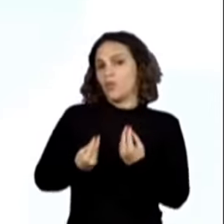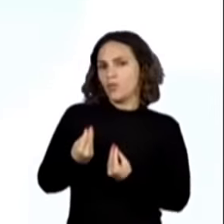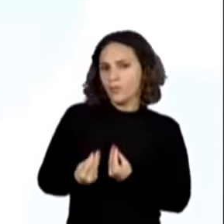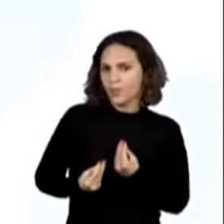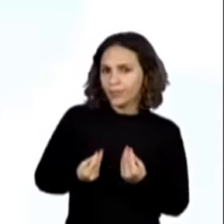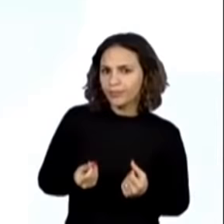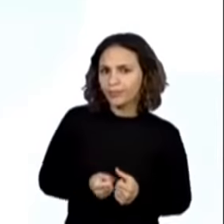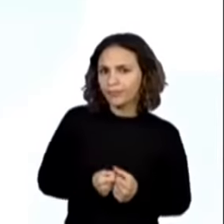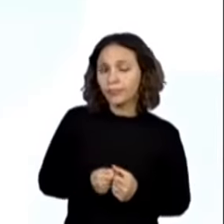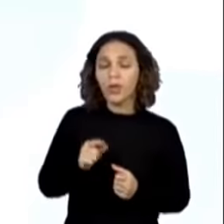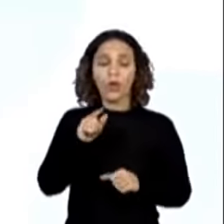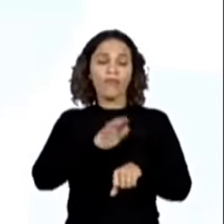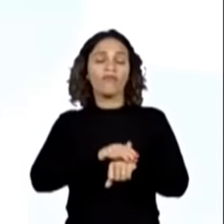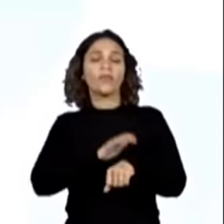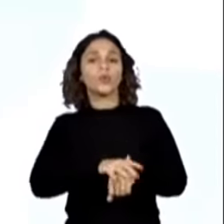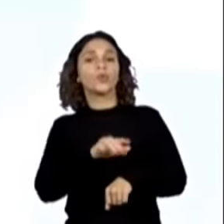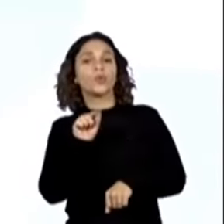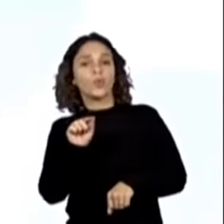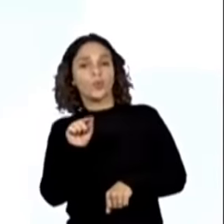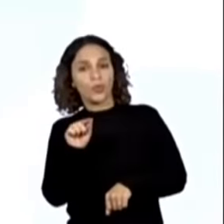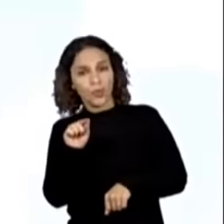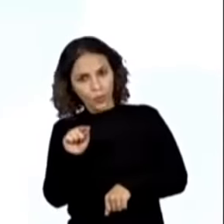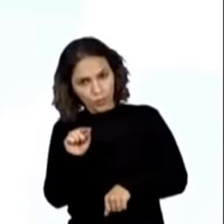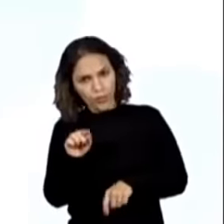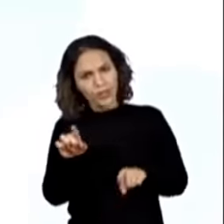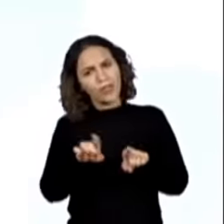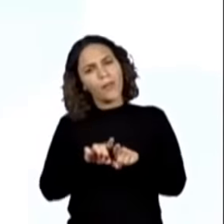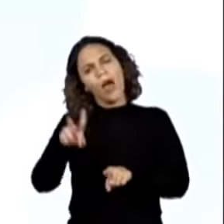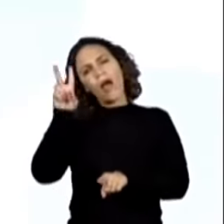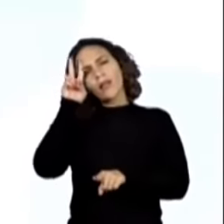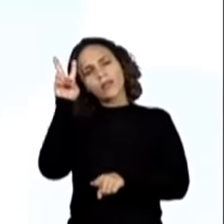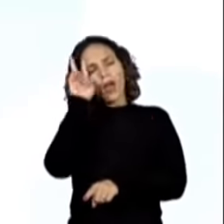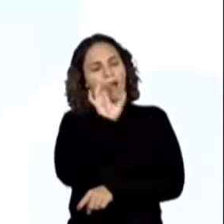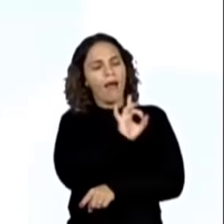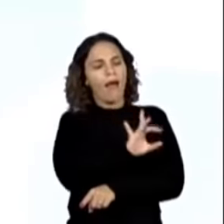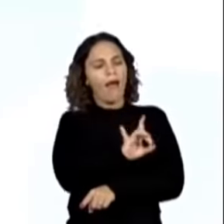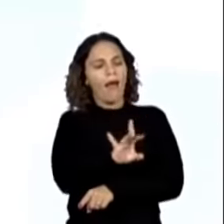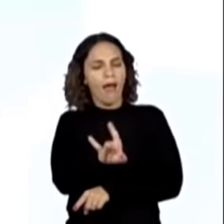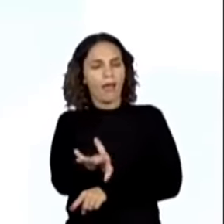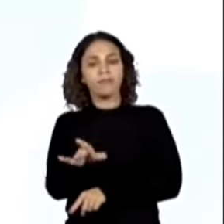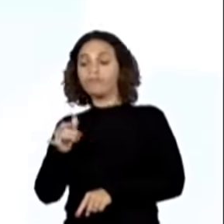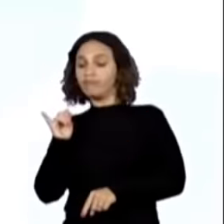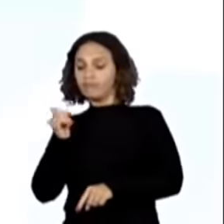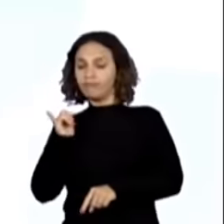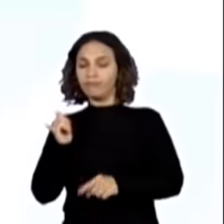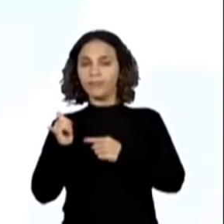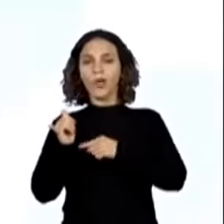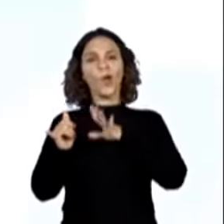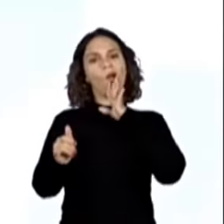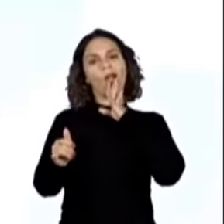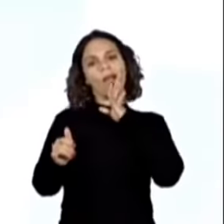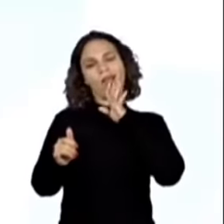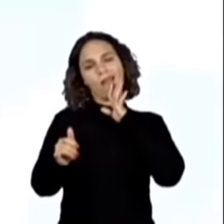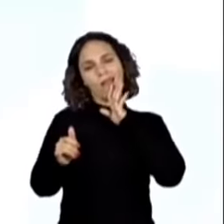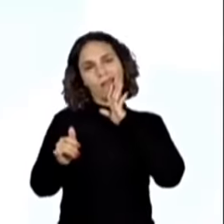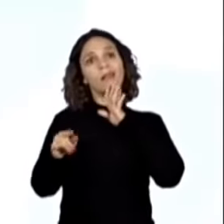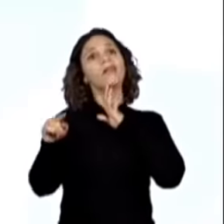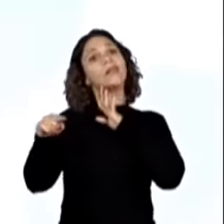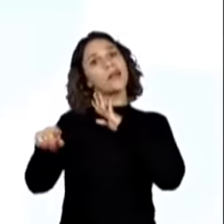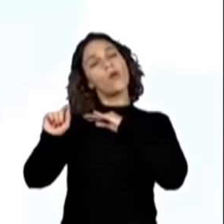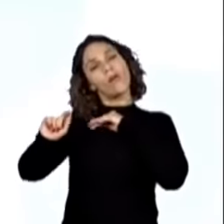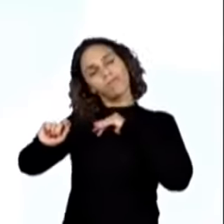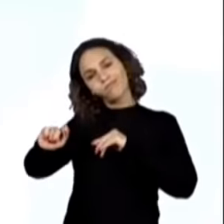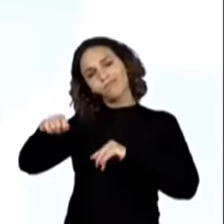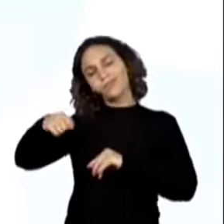o que fizeram e toda a sua história. E isso a gente destaca, a gente dá esse